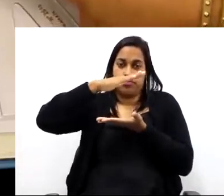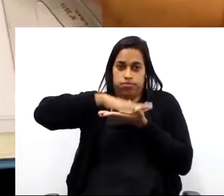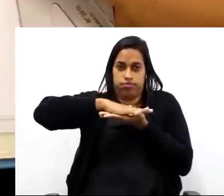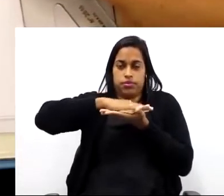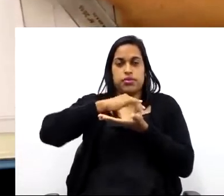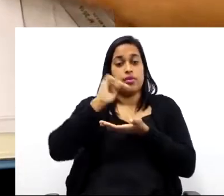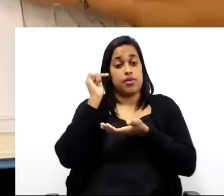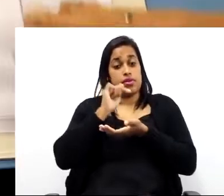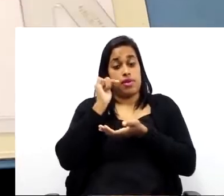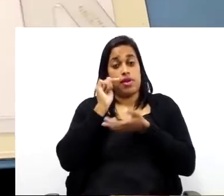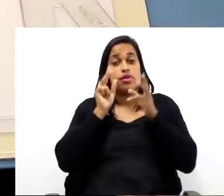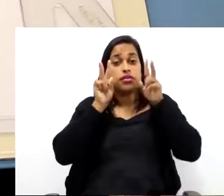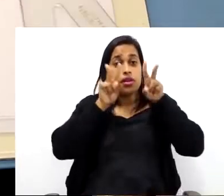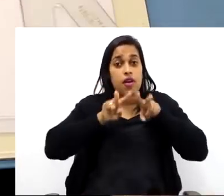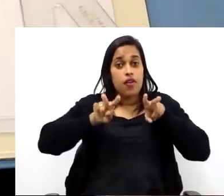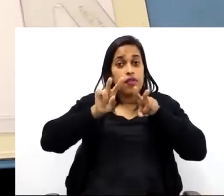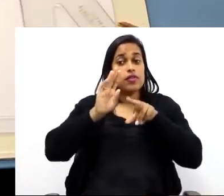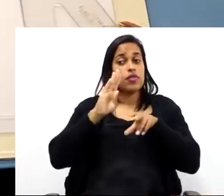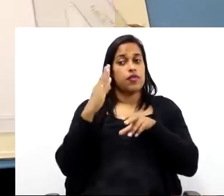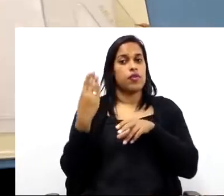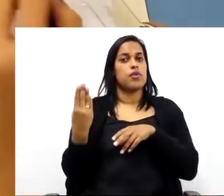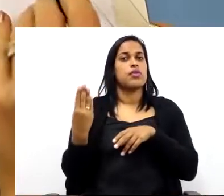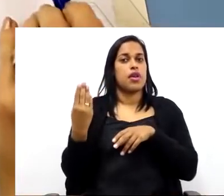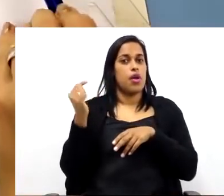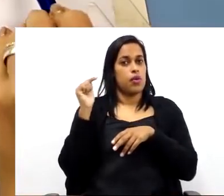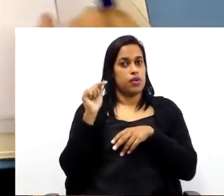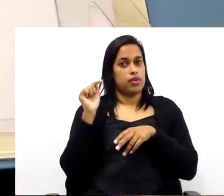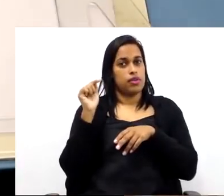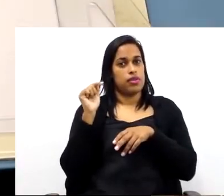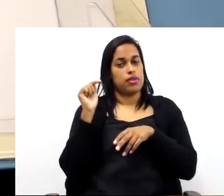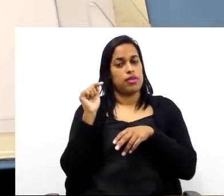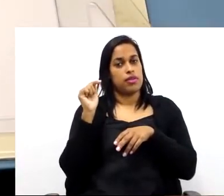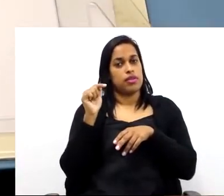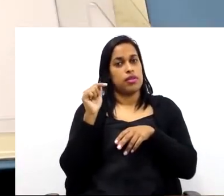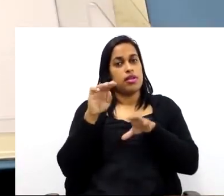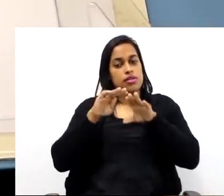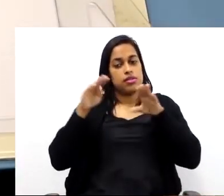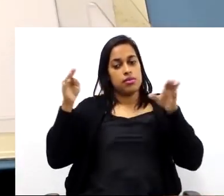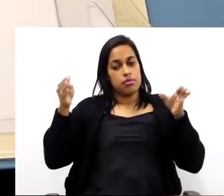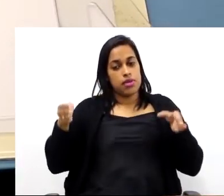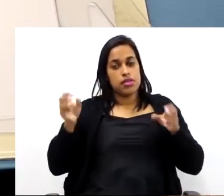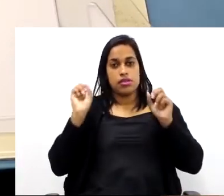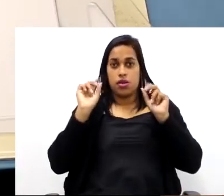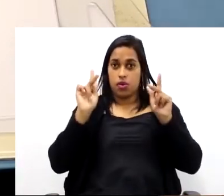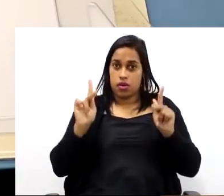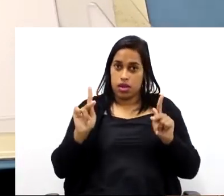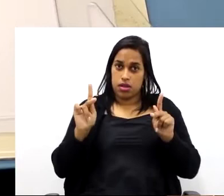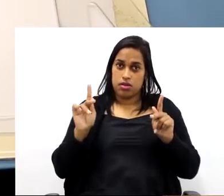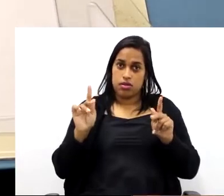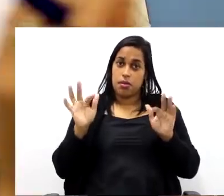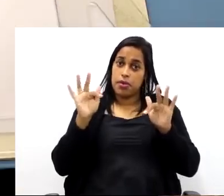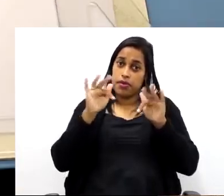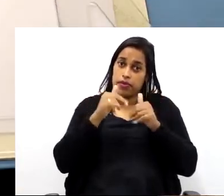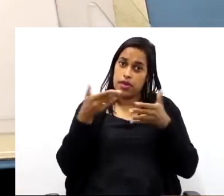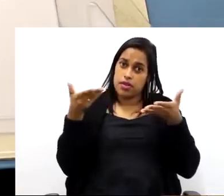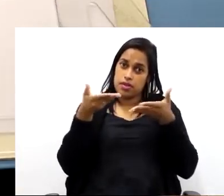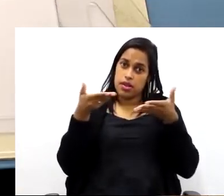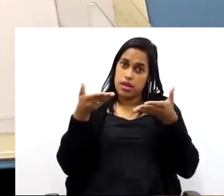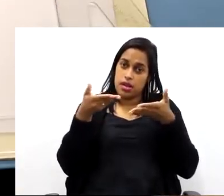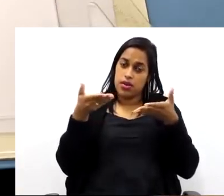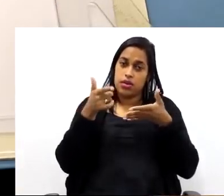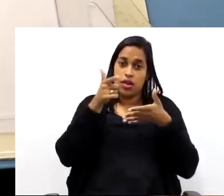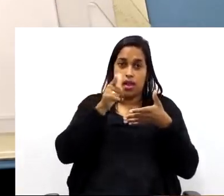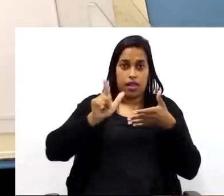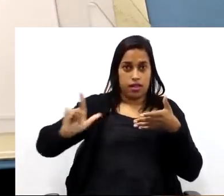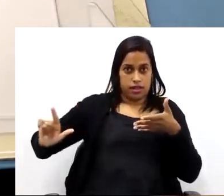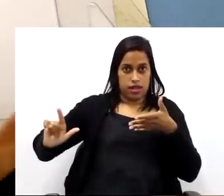E essa é a vista frontal desse mobiliário aqui. Ok? Para terminar agora, a gente vai fazer a